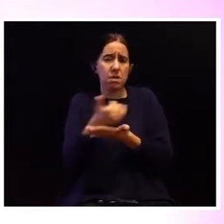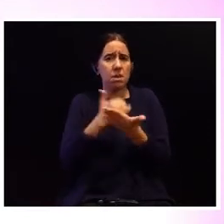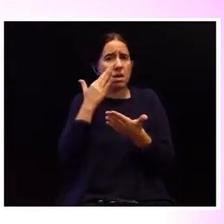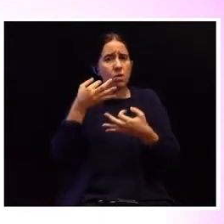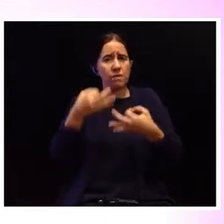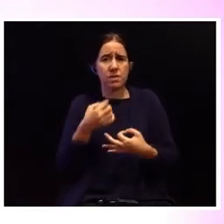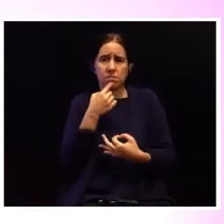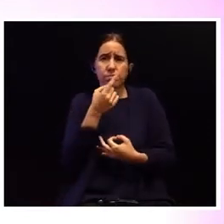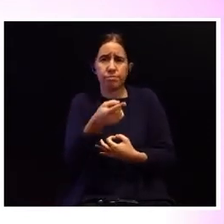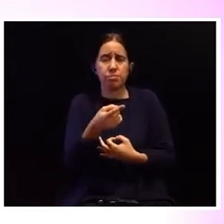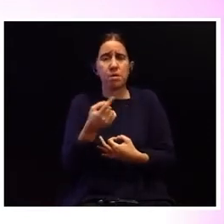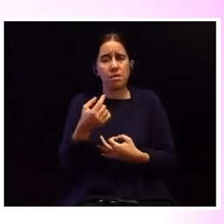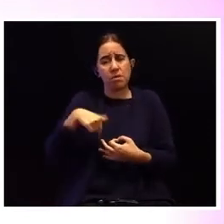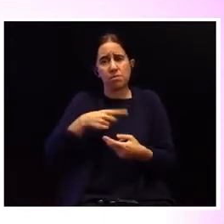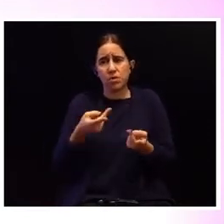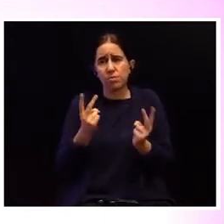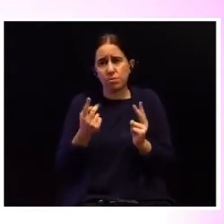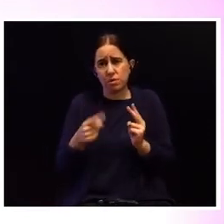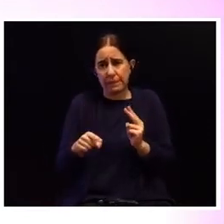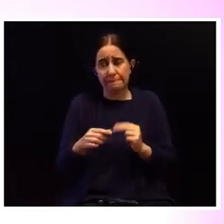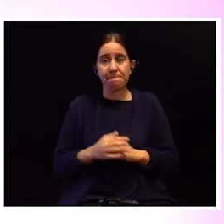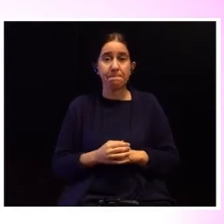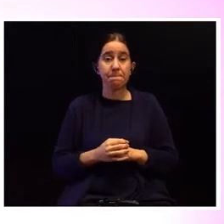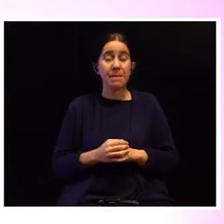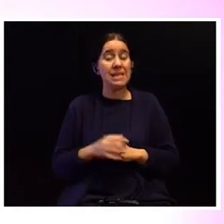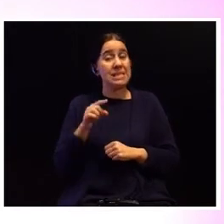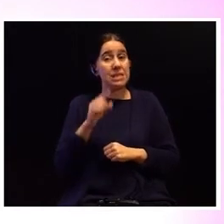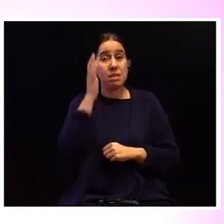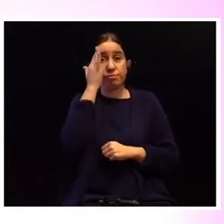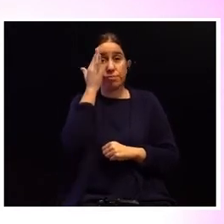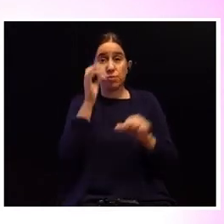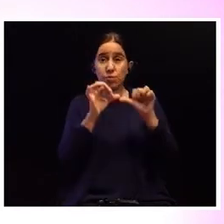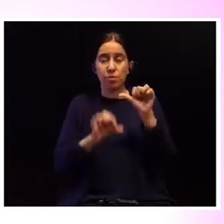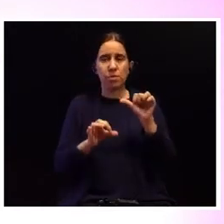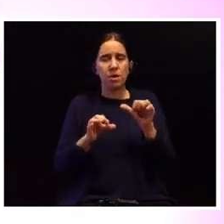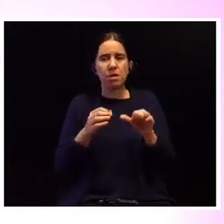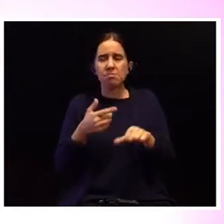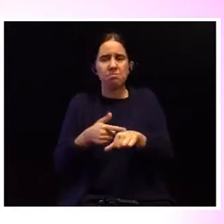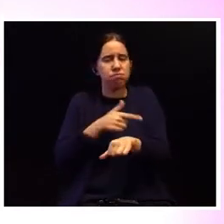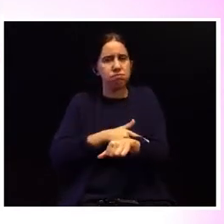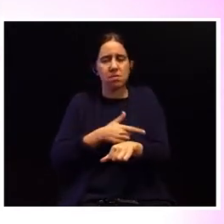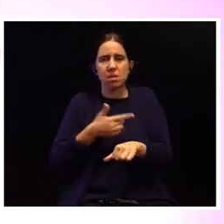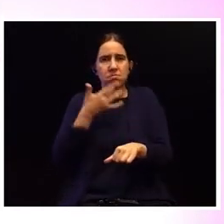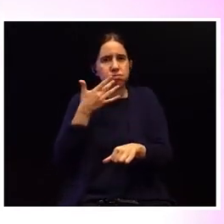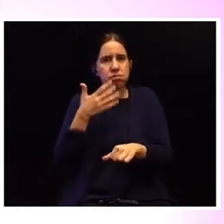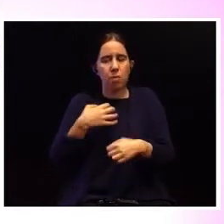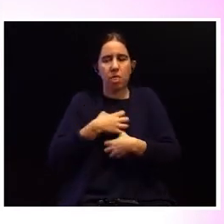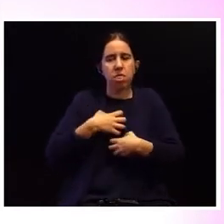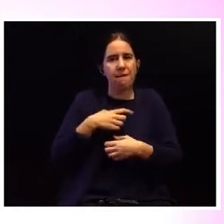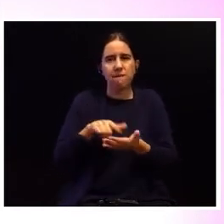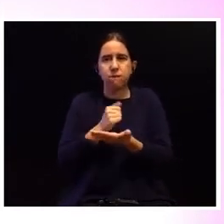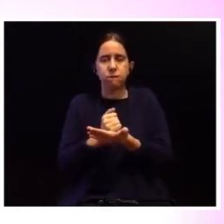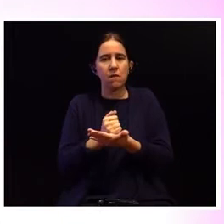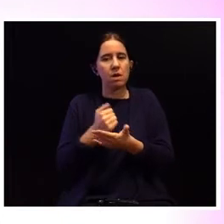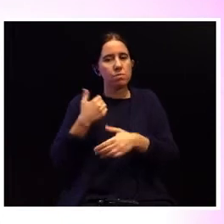oficiais de que dispomos. E são estes números, sempre excessivos e perturbadores, que nos continuam